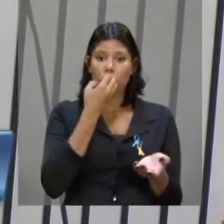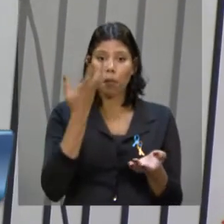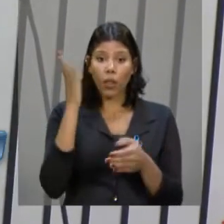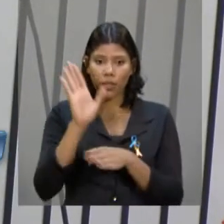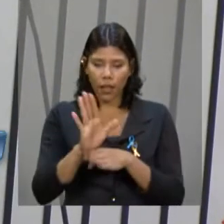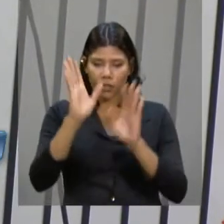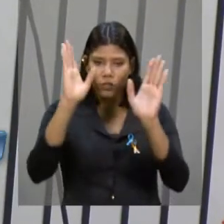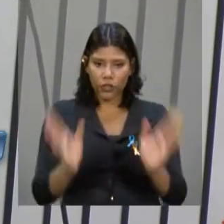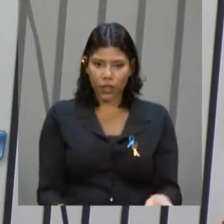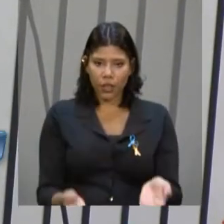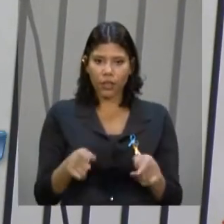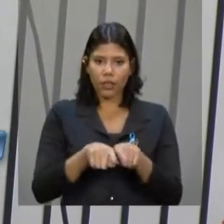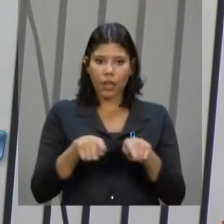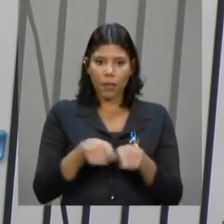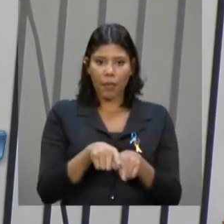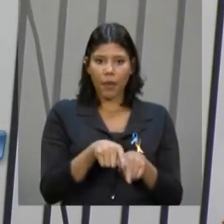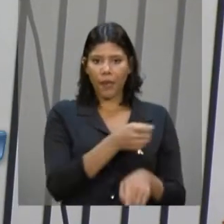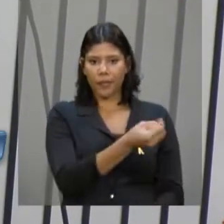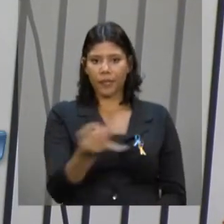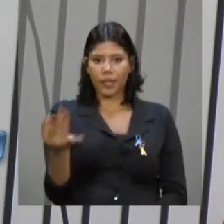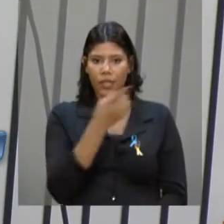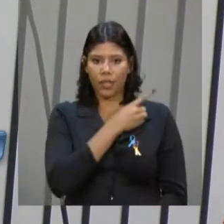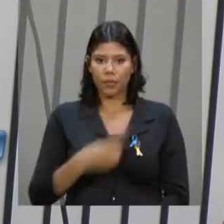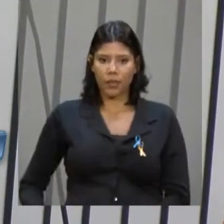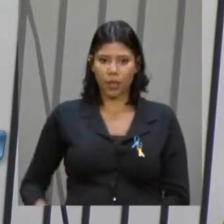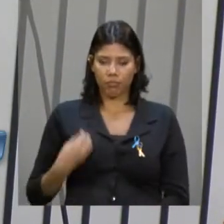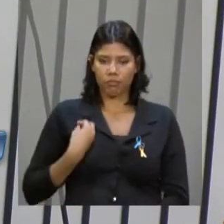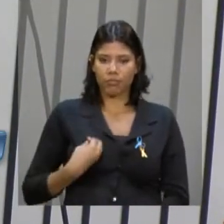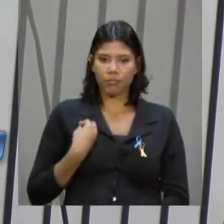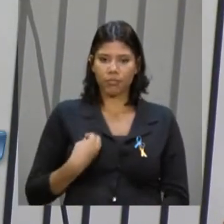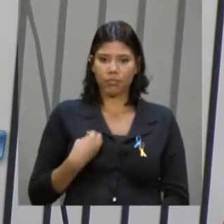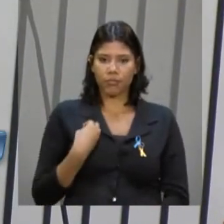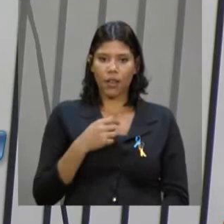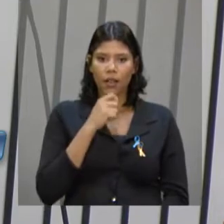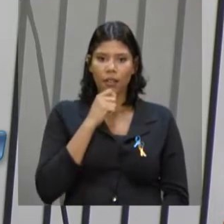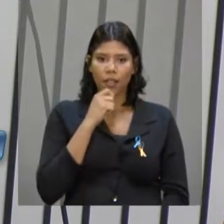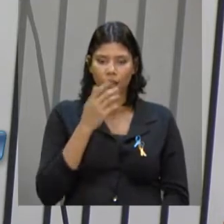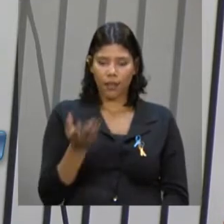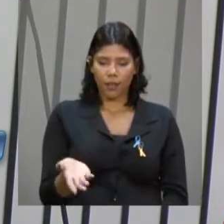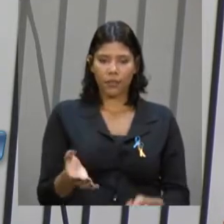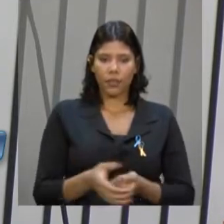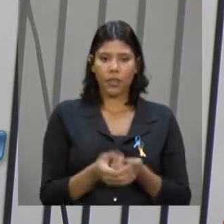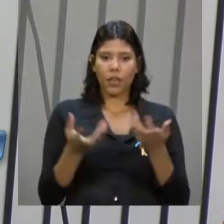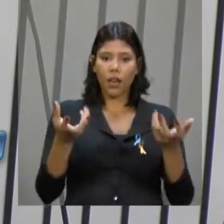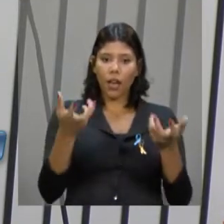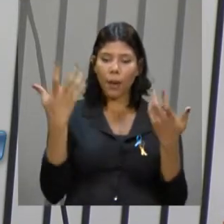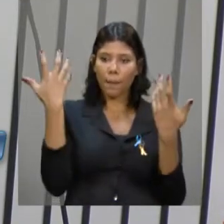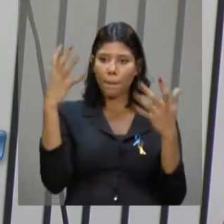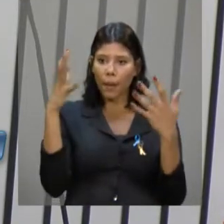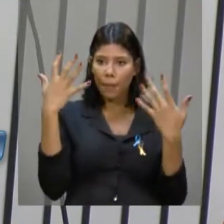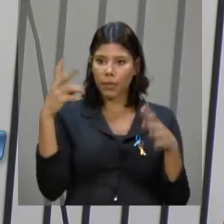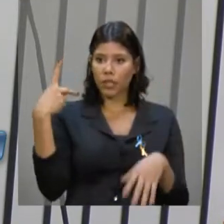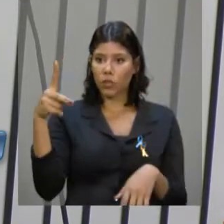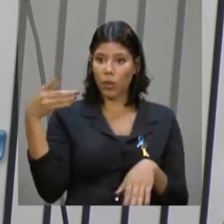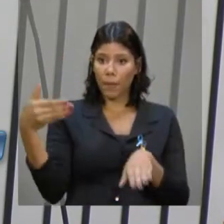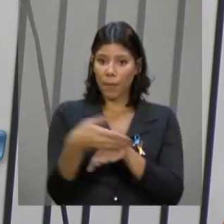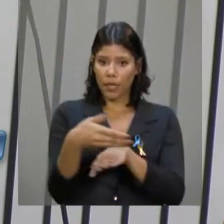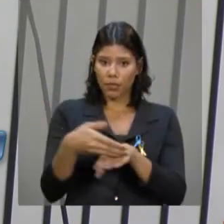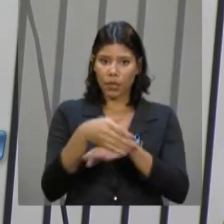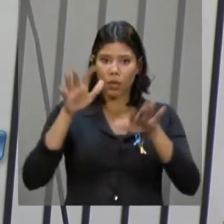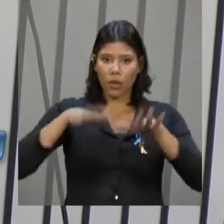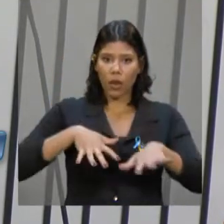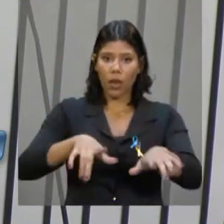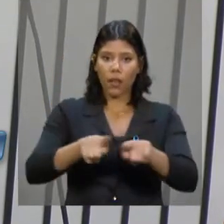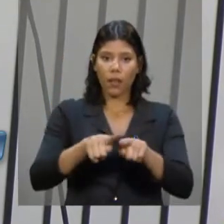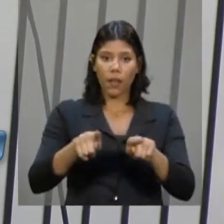aos demais parlamentares que estão aqui nessa sessão. Quero parabenizar Vossa Excelência pela participação no ato e pelo seu